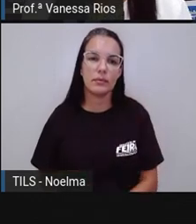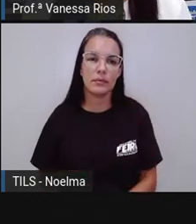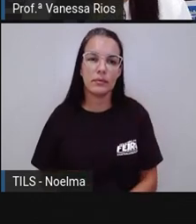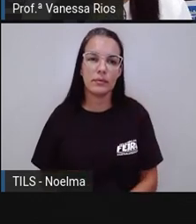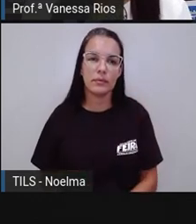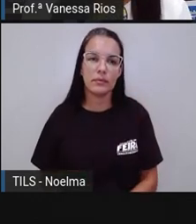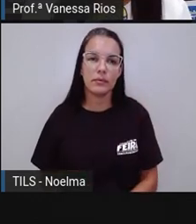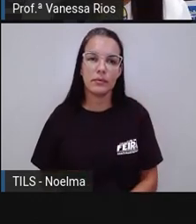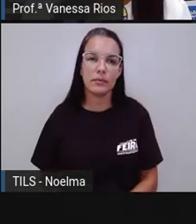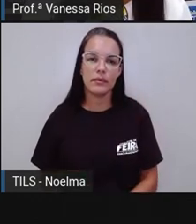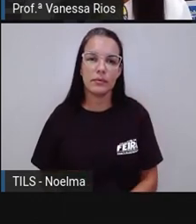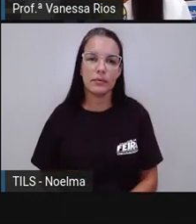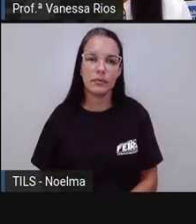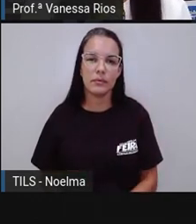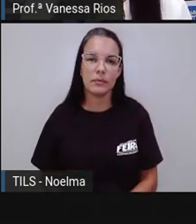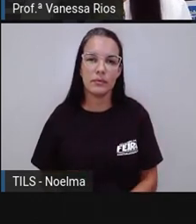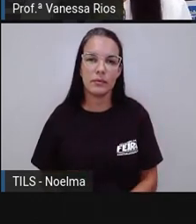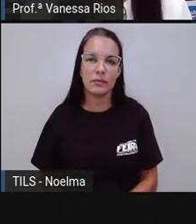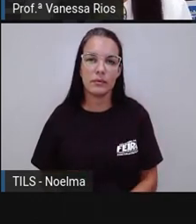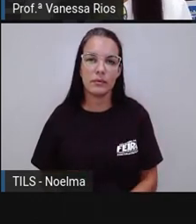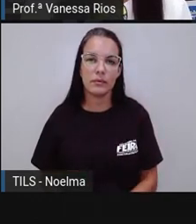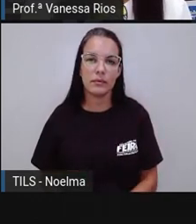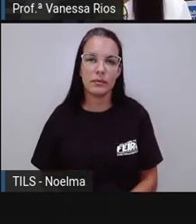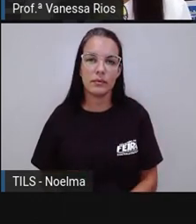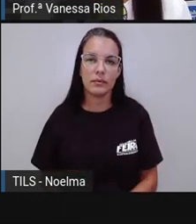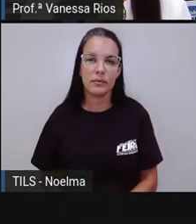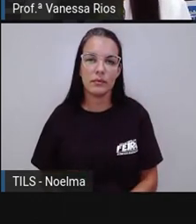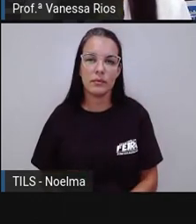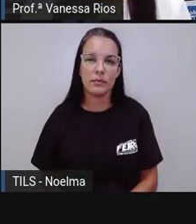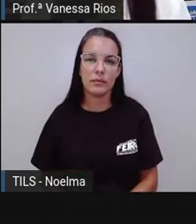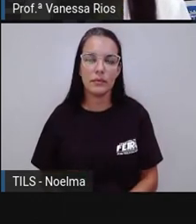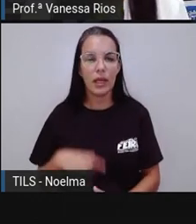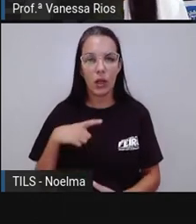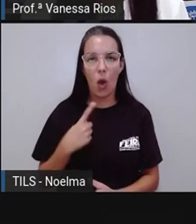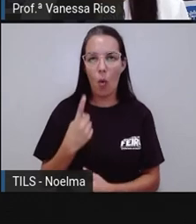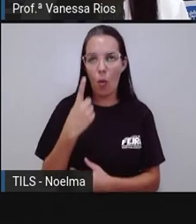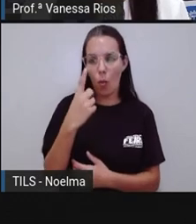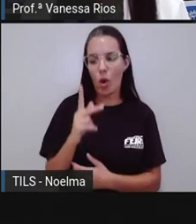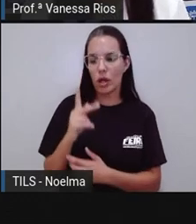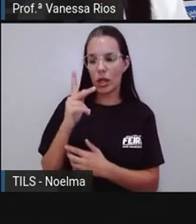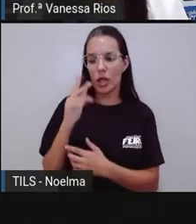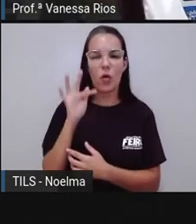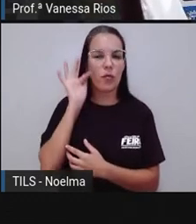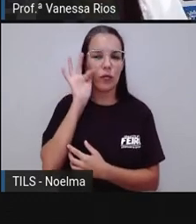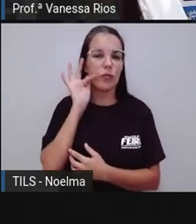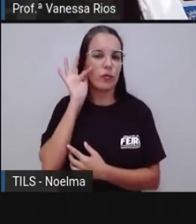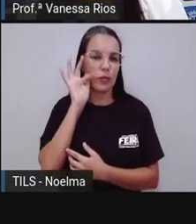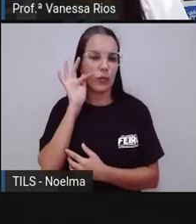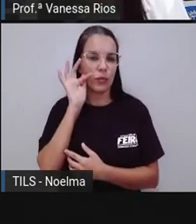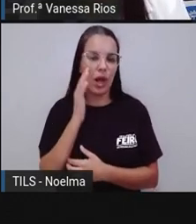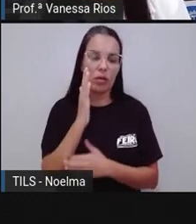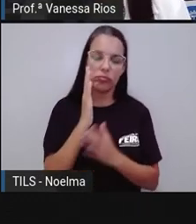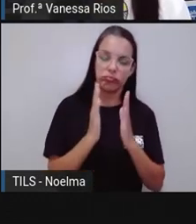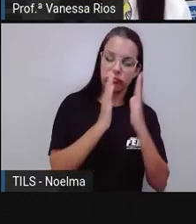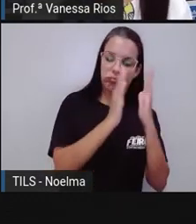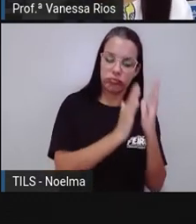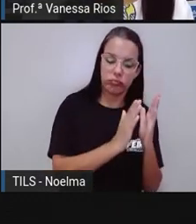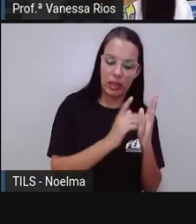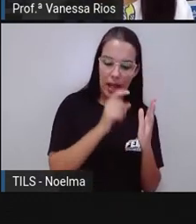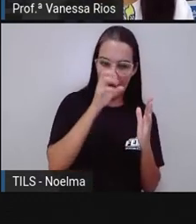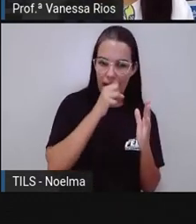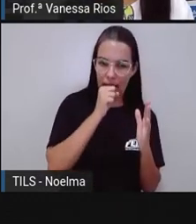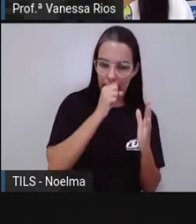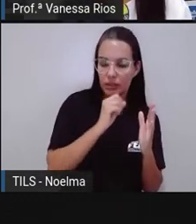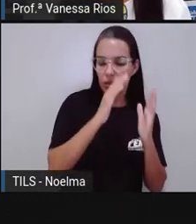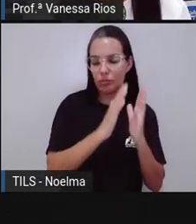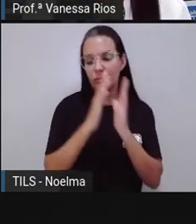a prateleira laranja. E dessa prateleira aí, eu quero um quilo de fruta. Eu vou deixar um quilograma para uma prateleira e um quilograma